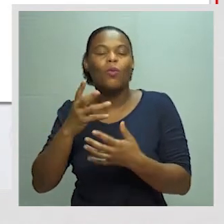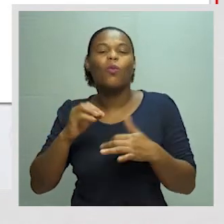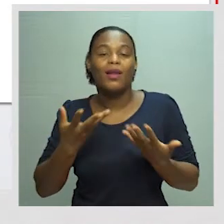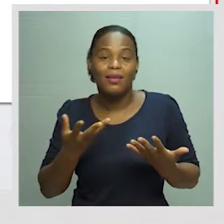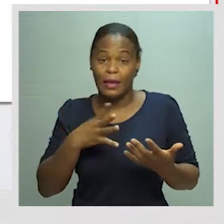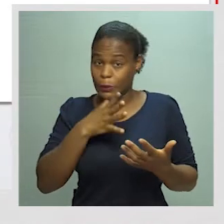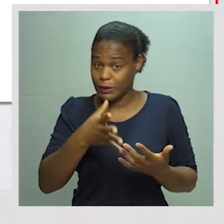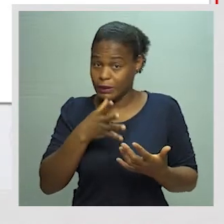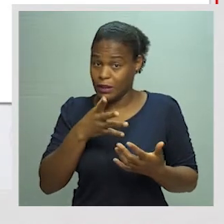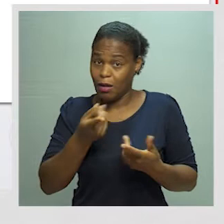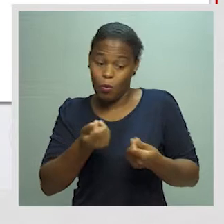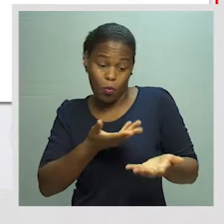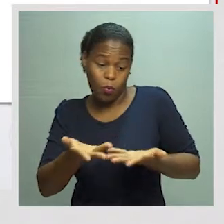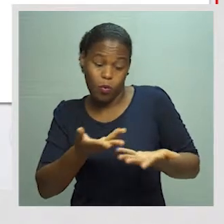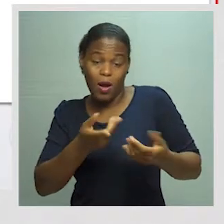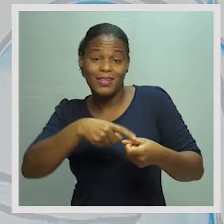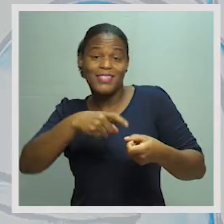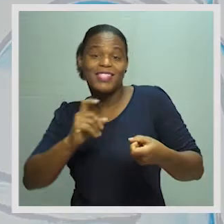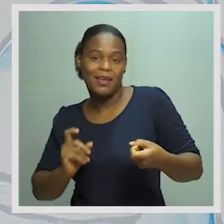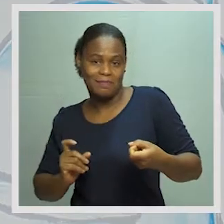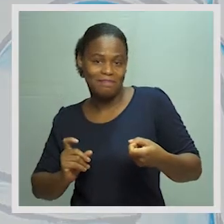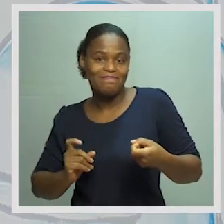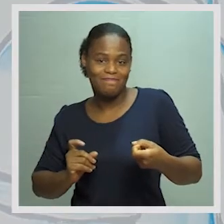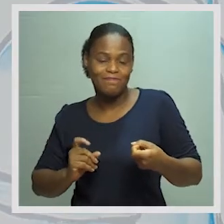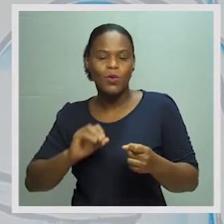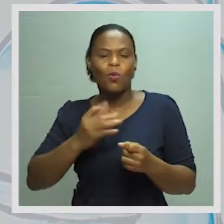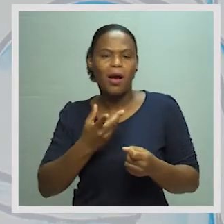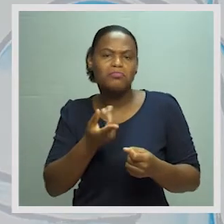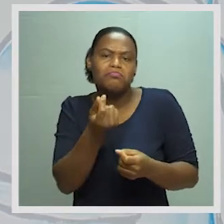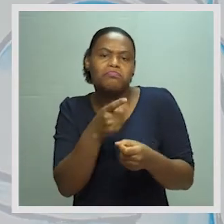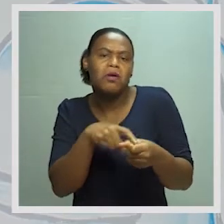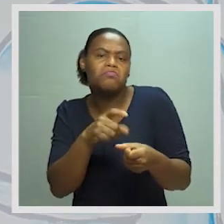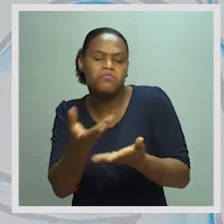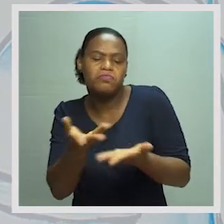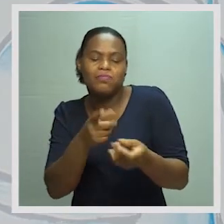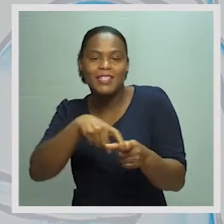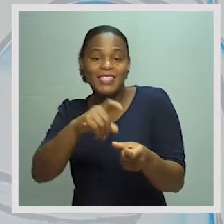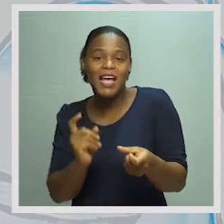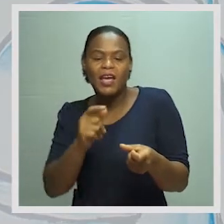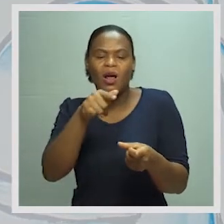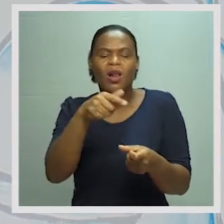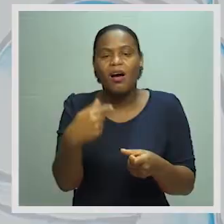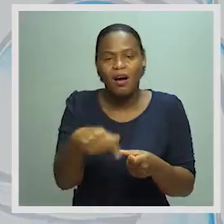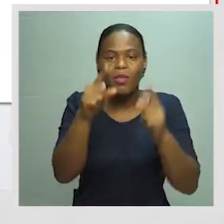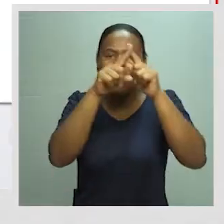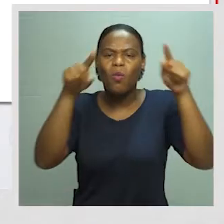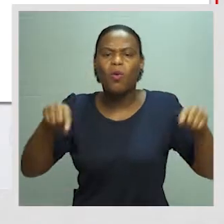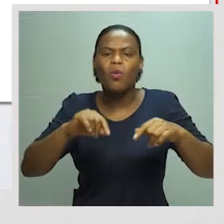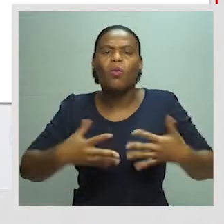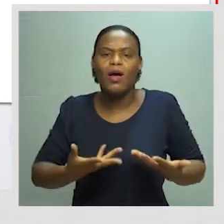disse que, são os fluxos de saída. Quais são os fluxos de saída que nós temos aqui?